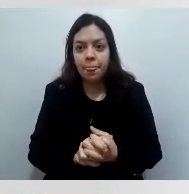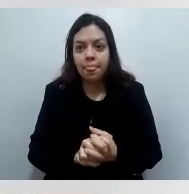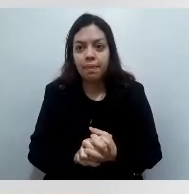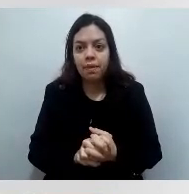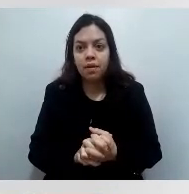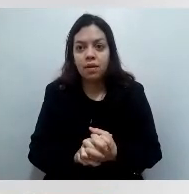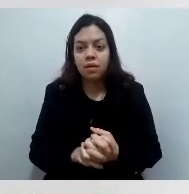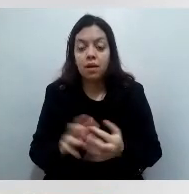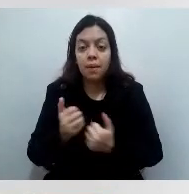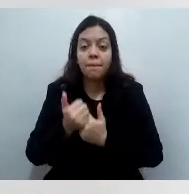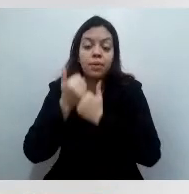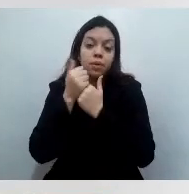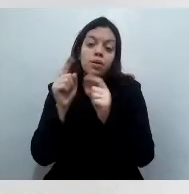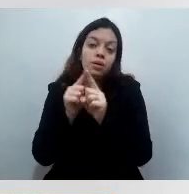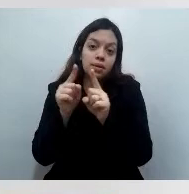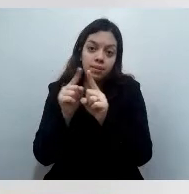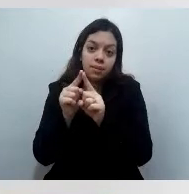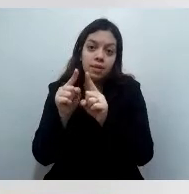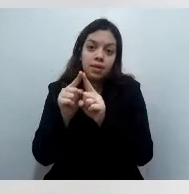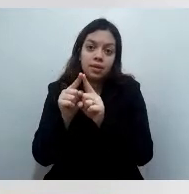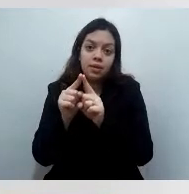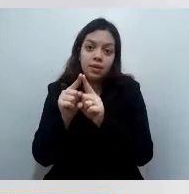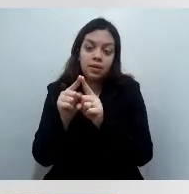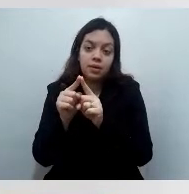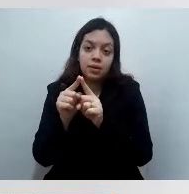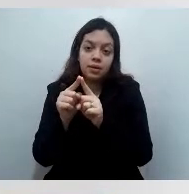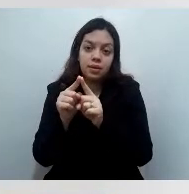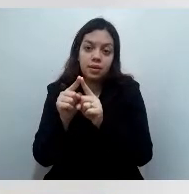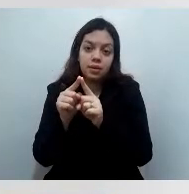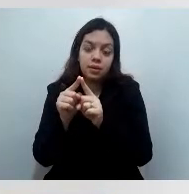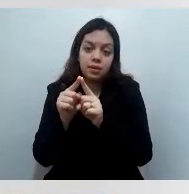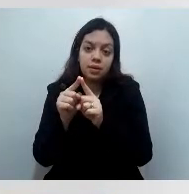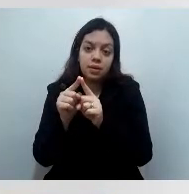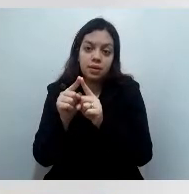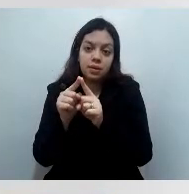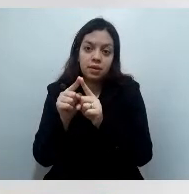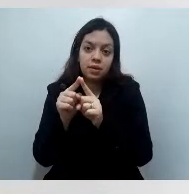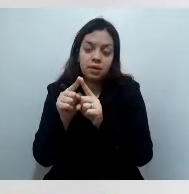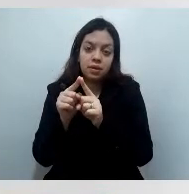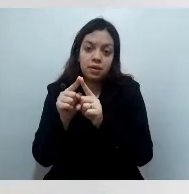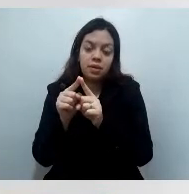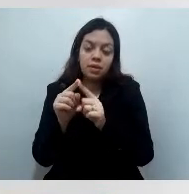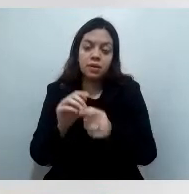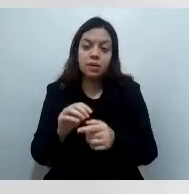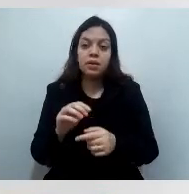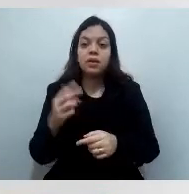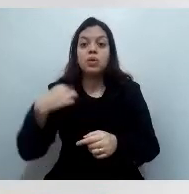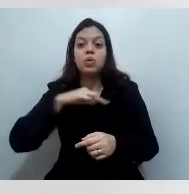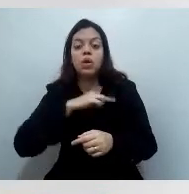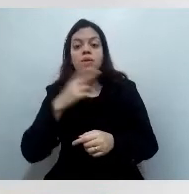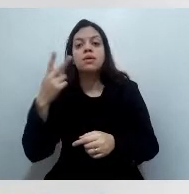de várias autoridades para nos ajudar nesse sentido. então,